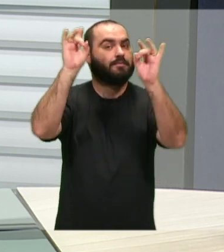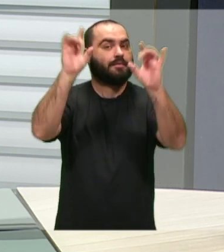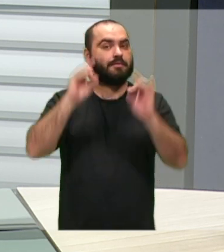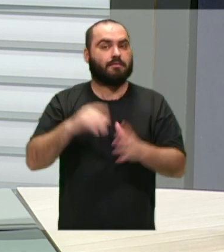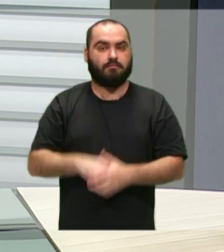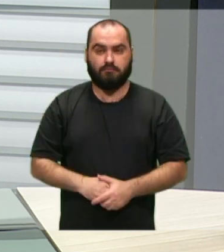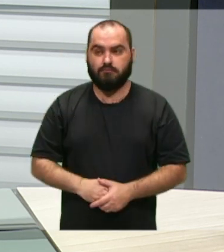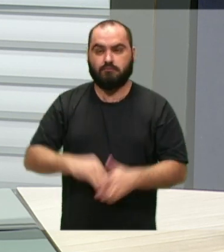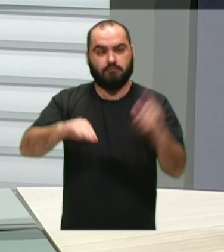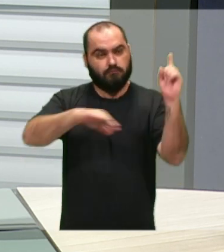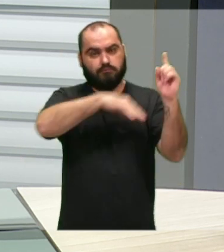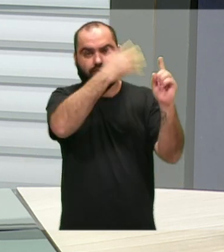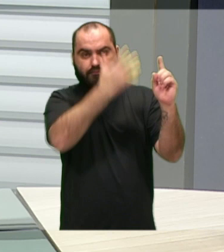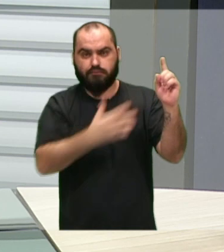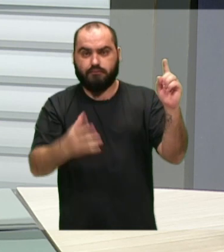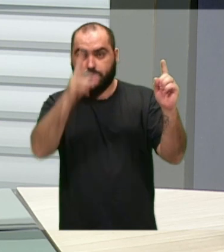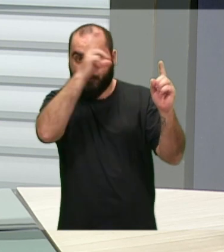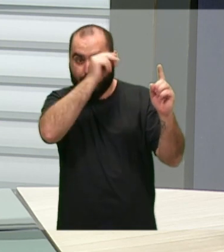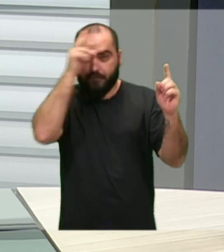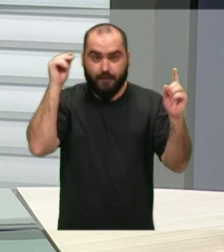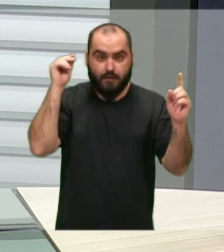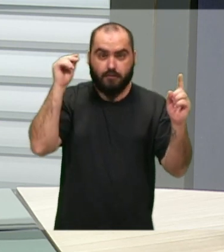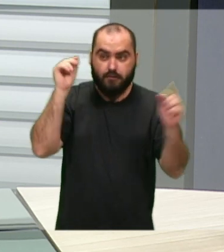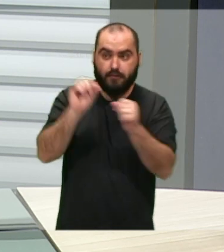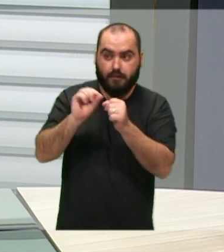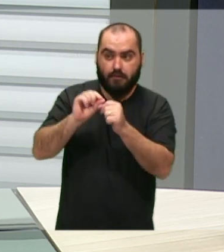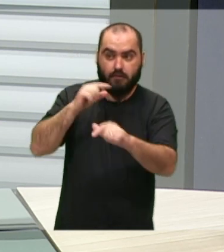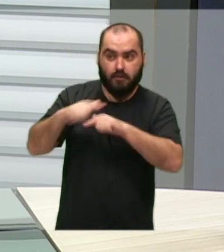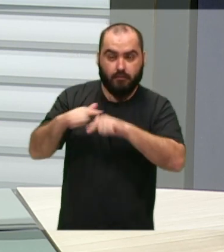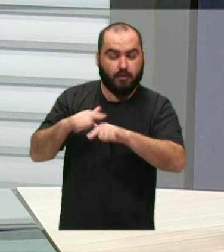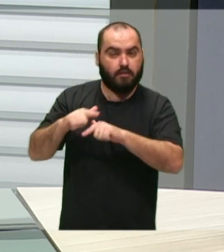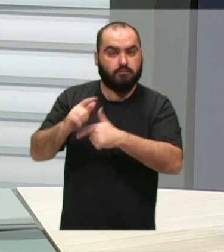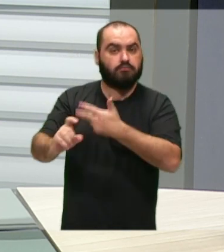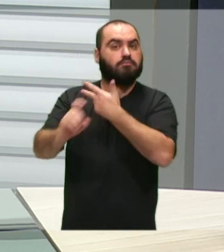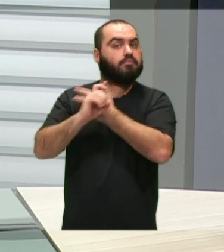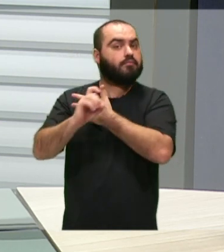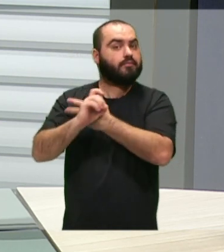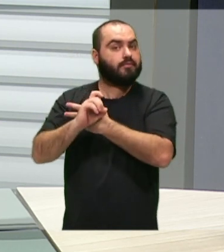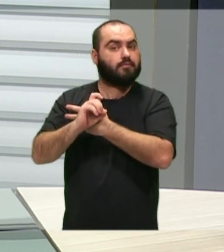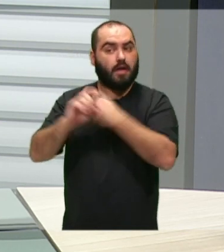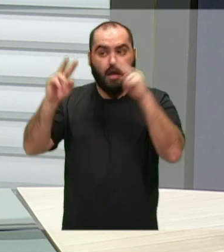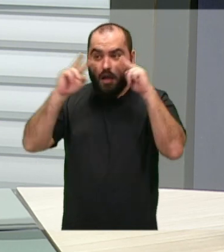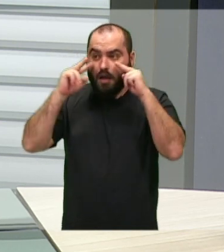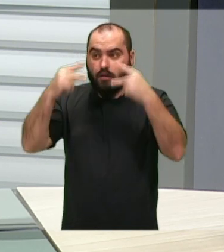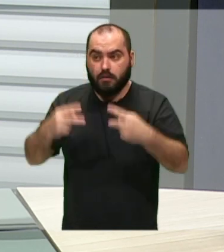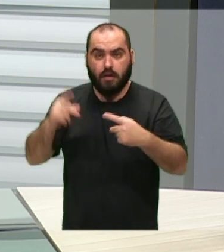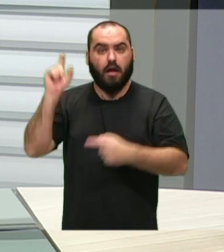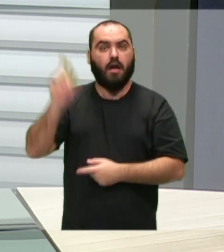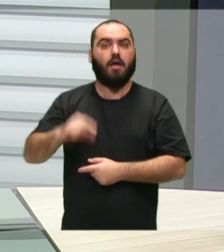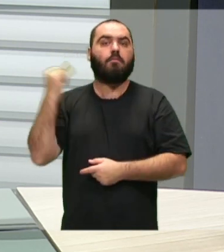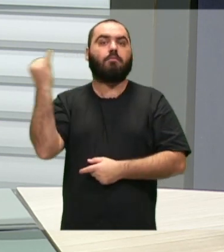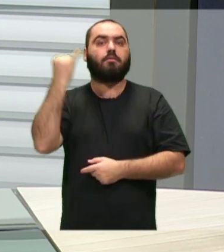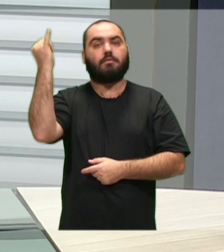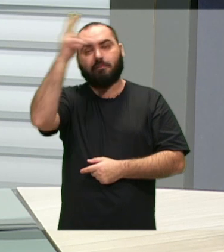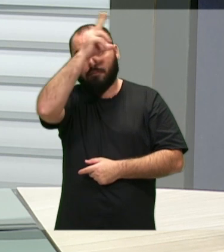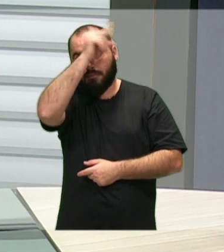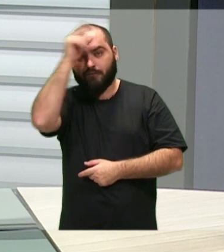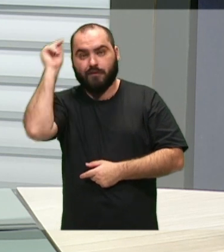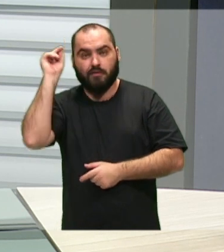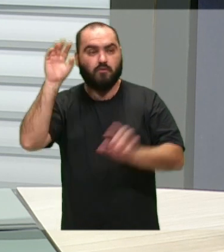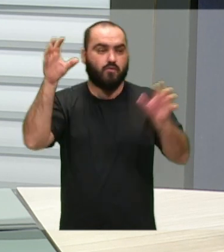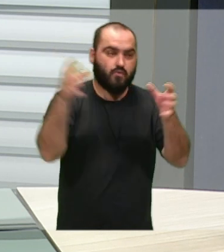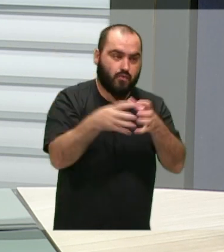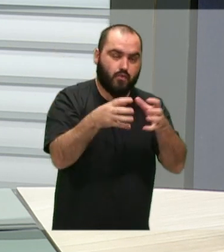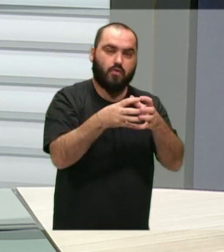prefeitos que realizaram também o seu trabalho no Executivo, reconhecendo a importância dos prefeitos, das suas equipes,